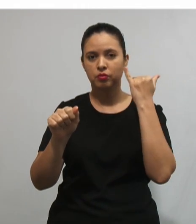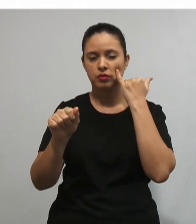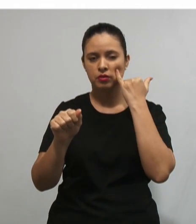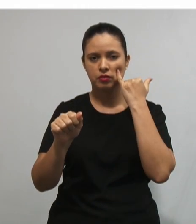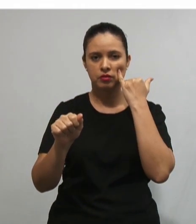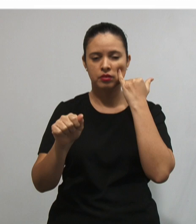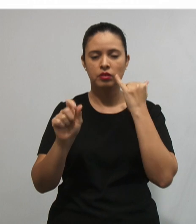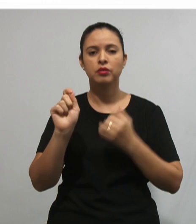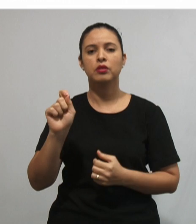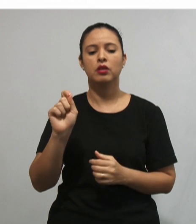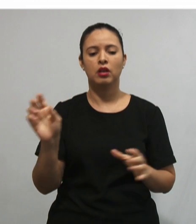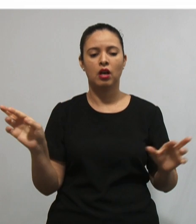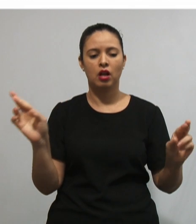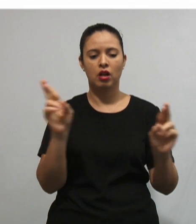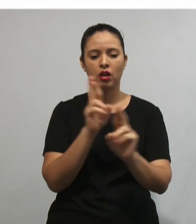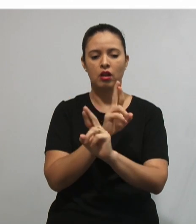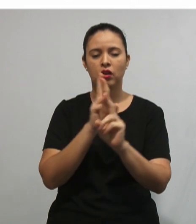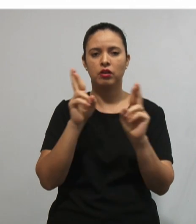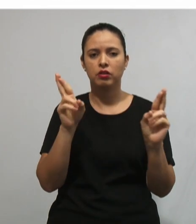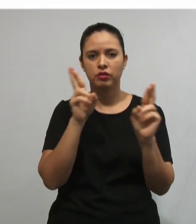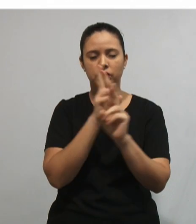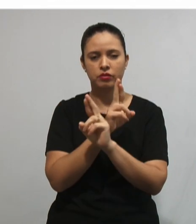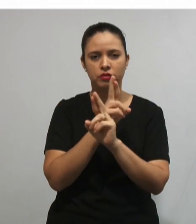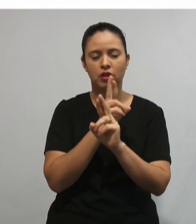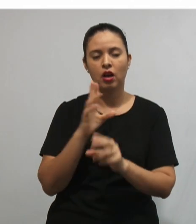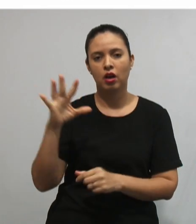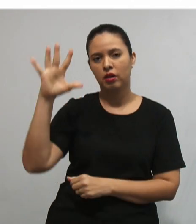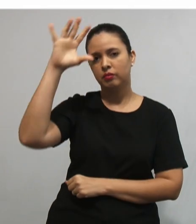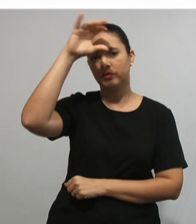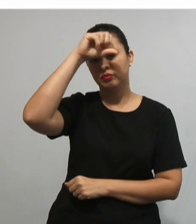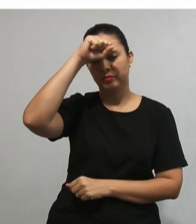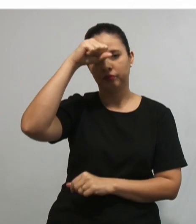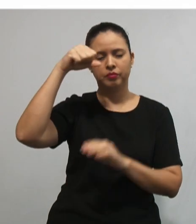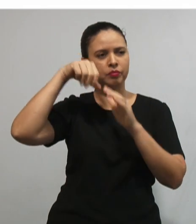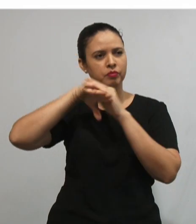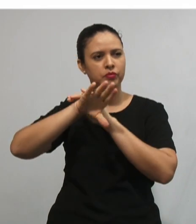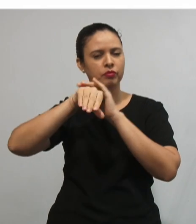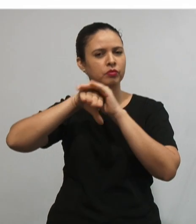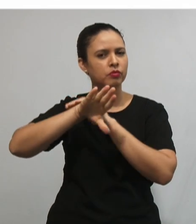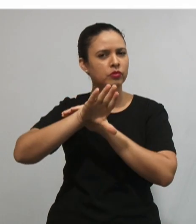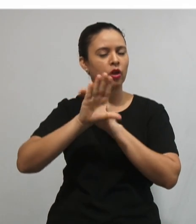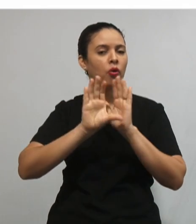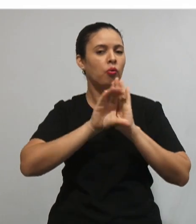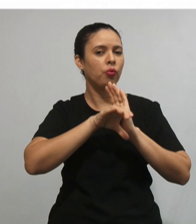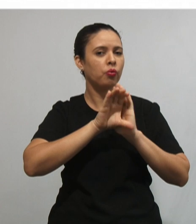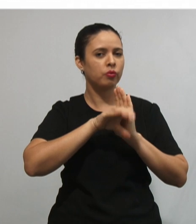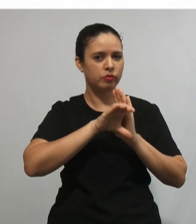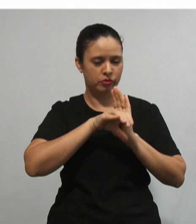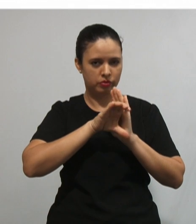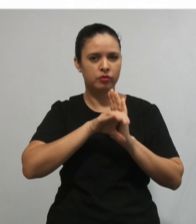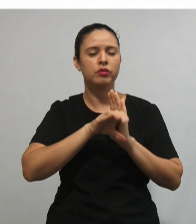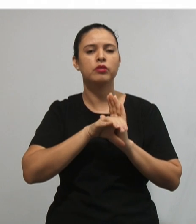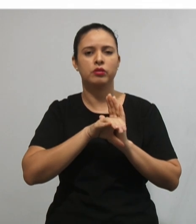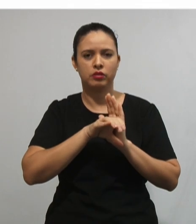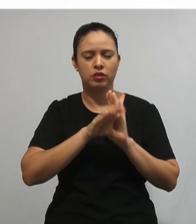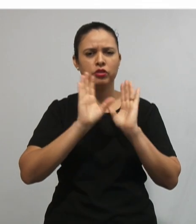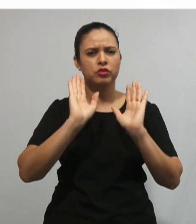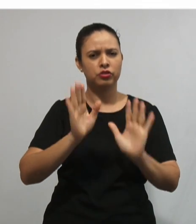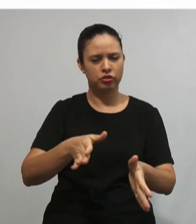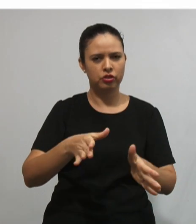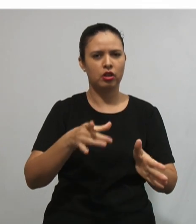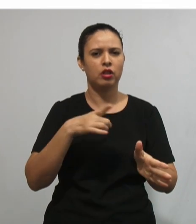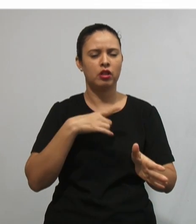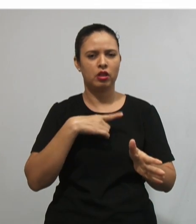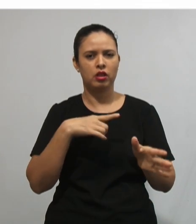relacionada, né, e assimilada por o quê? Por um conceito subsunçor existente na